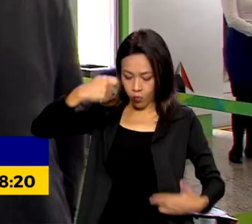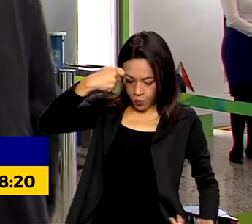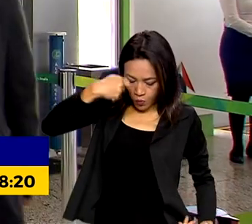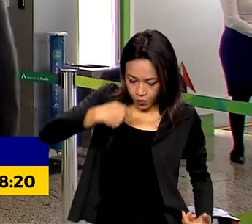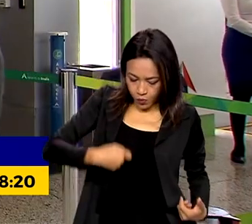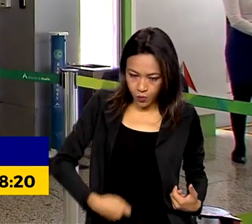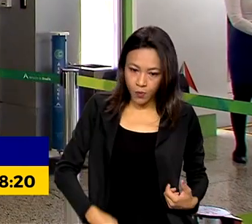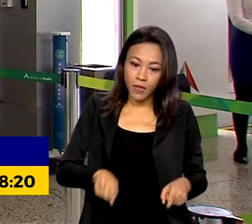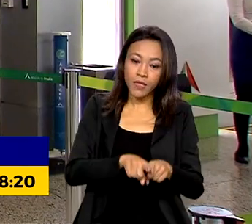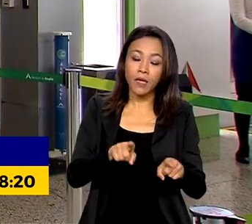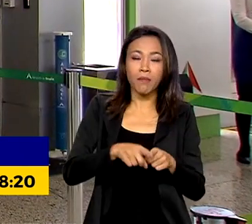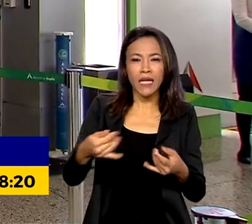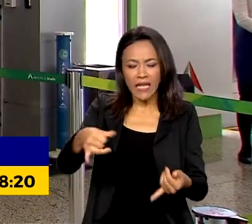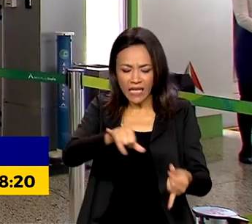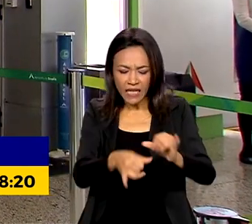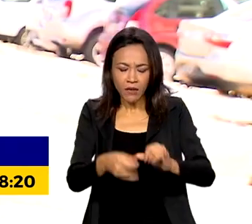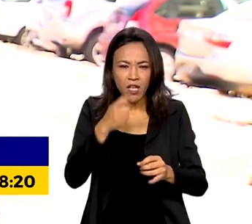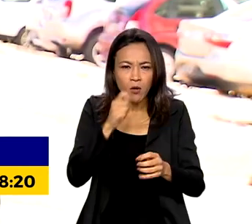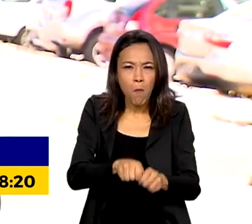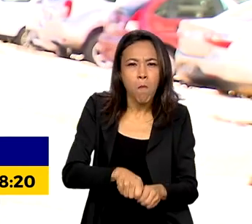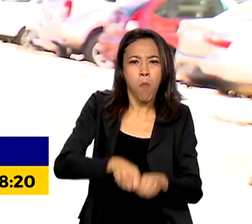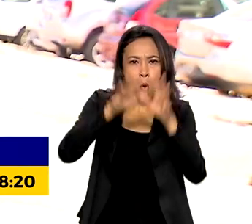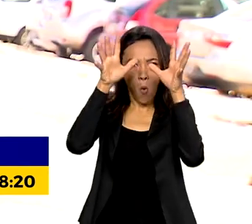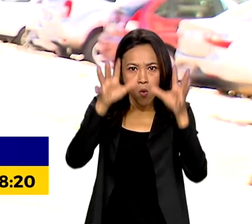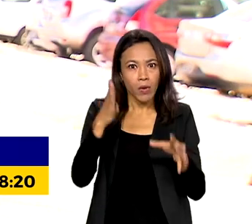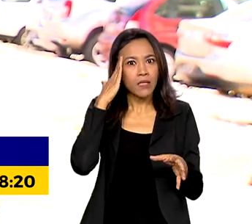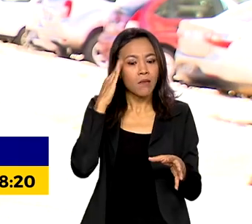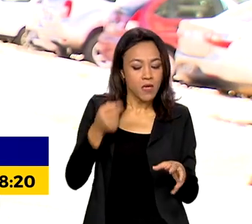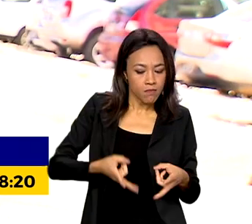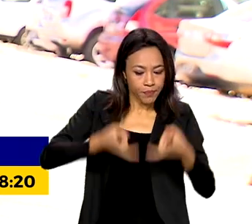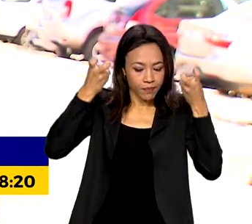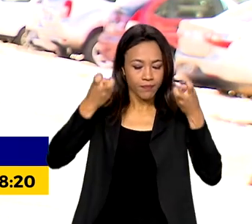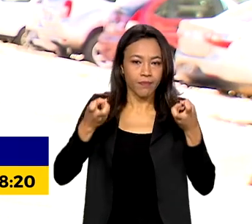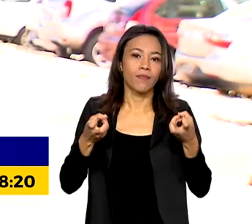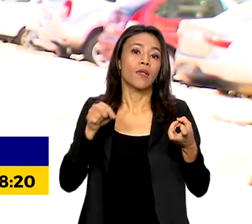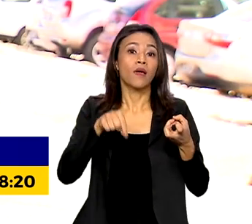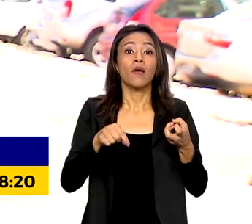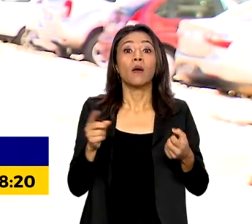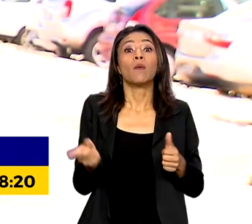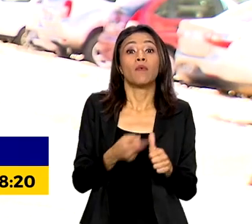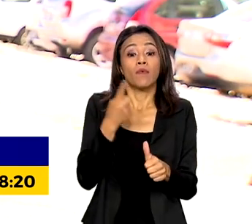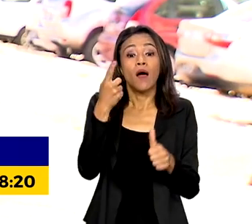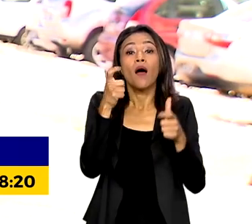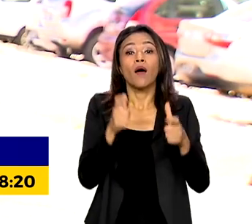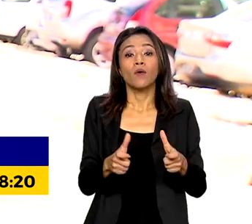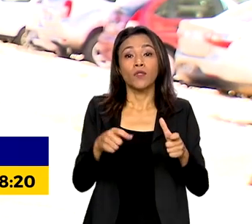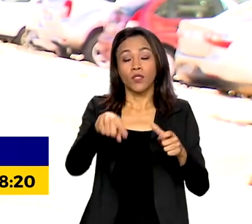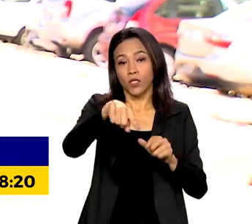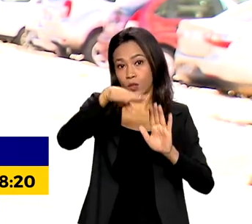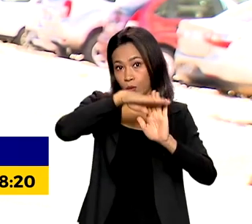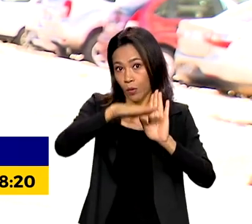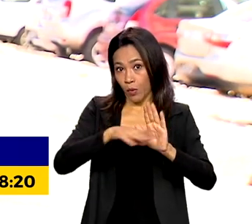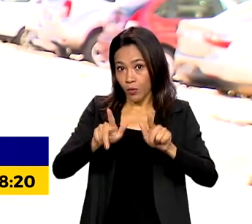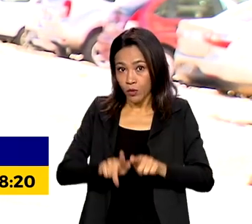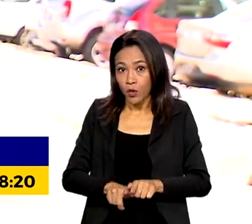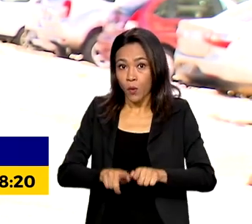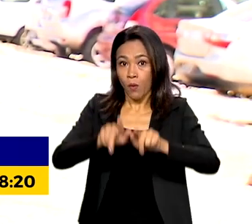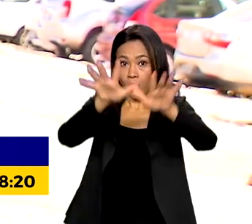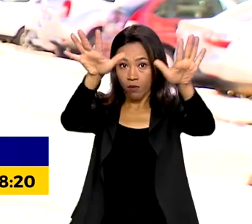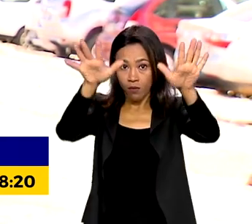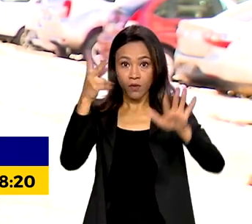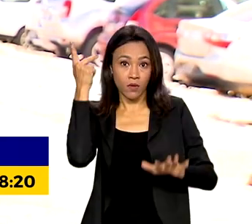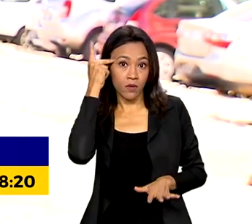detectores de líquidos e explosivos. O início do programa será no Aeroporto Internacional de Guarulhos, que tem a maior